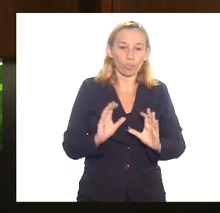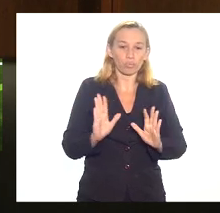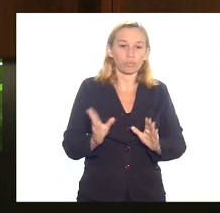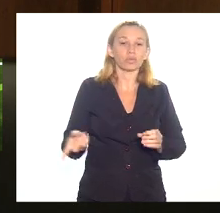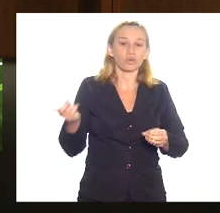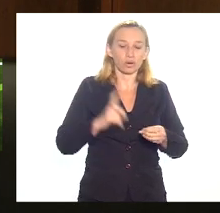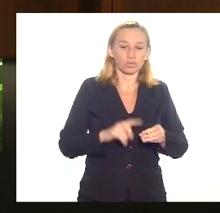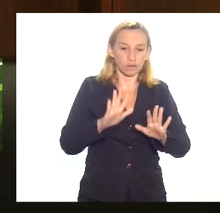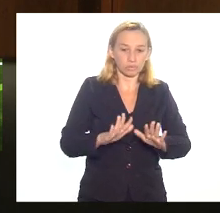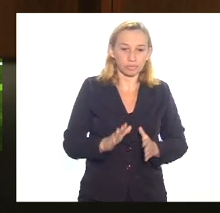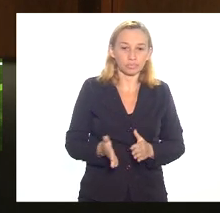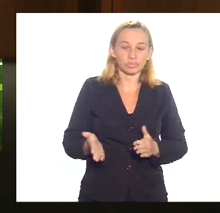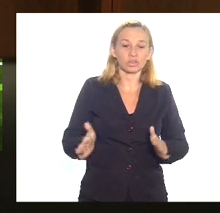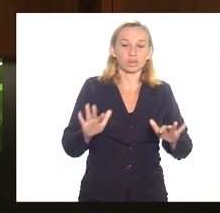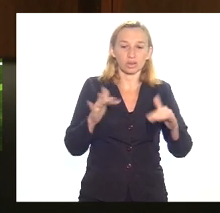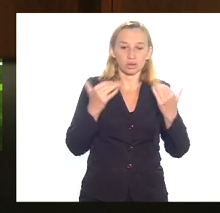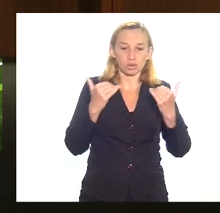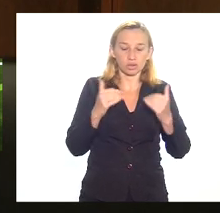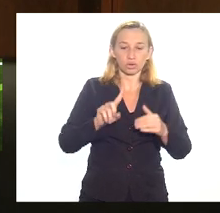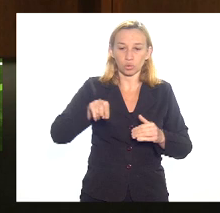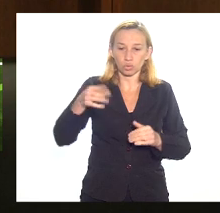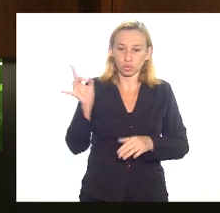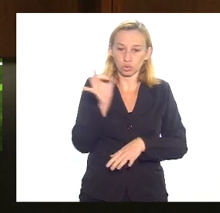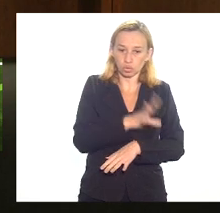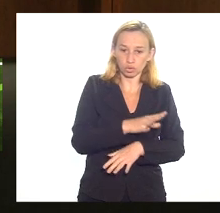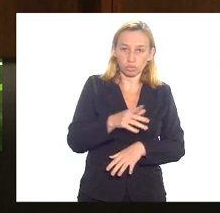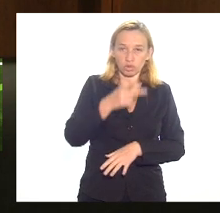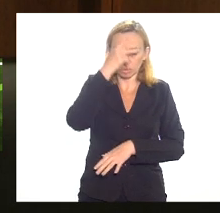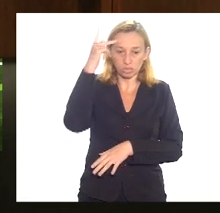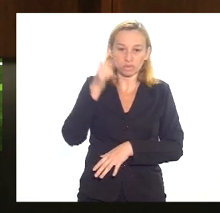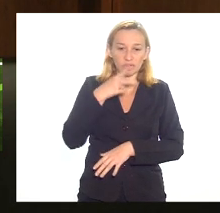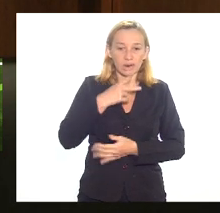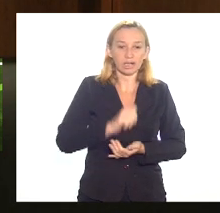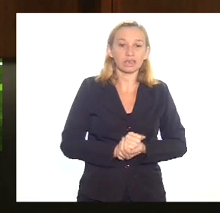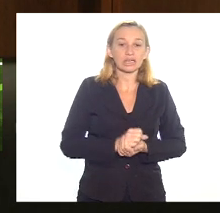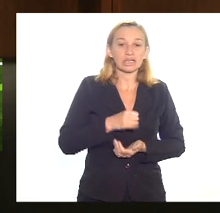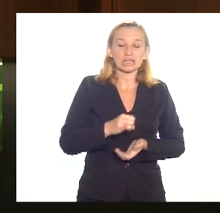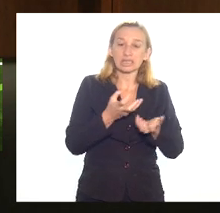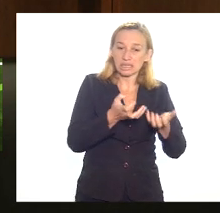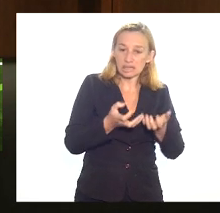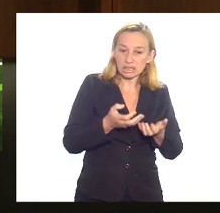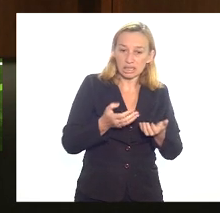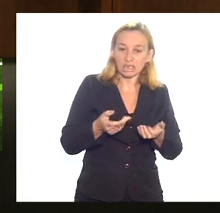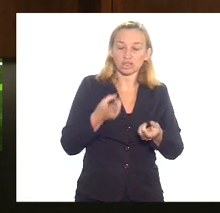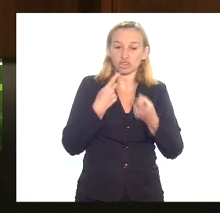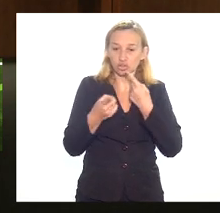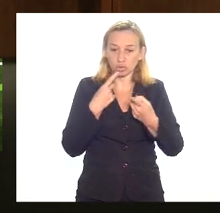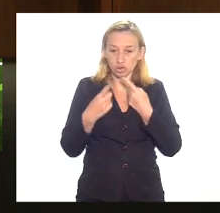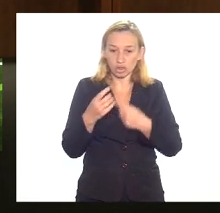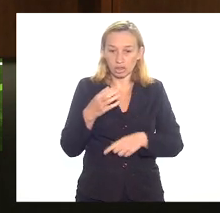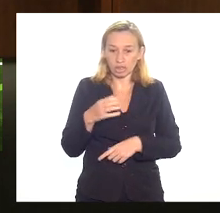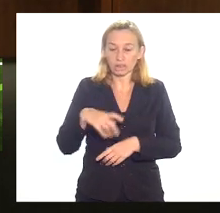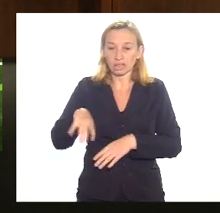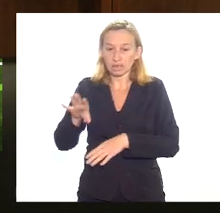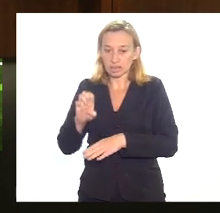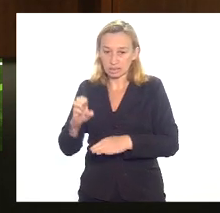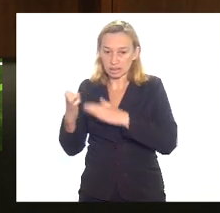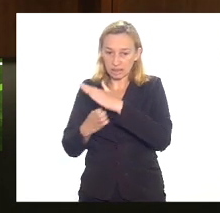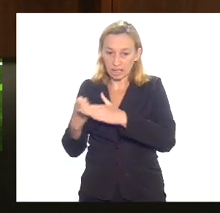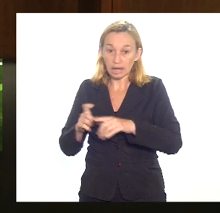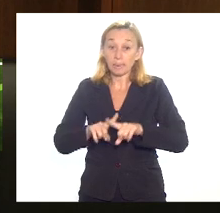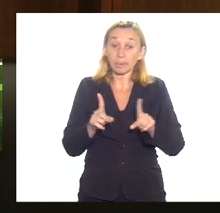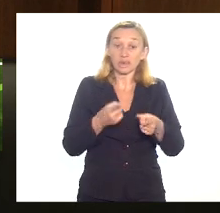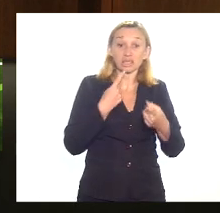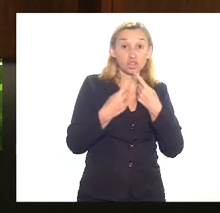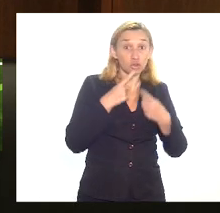deixa eu só chamar a atenção dos últimos oradores se quiser entrar em debate na questão da CEDAR a gente faz mas nós estamos